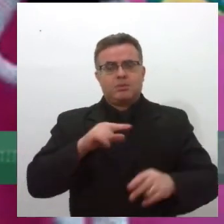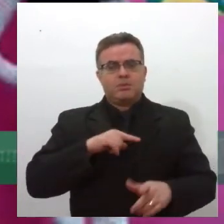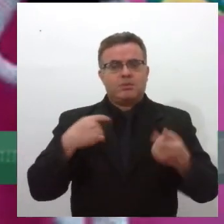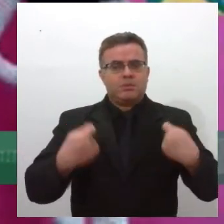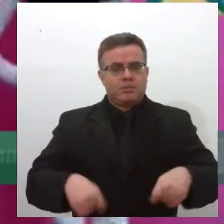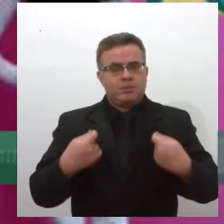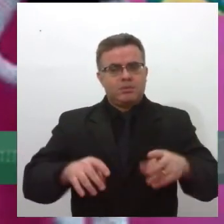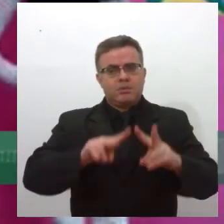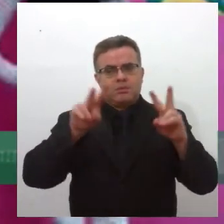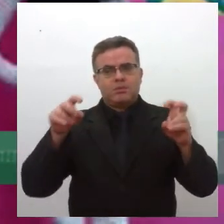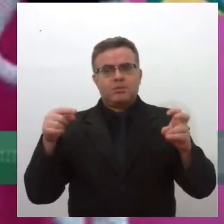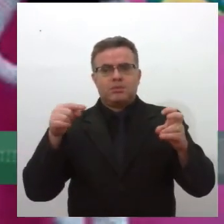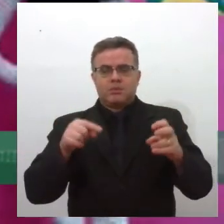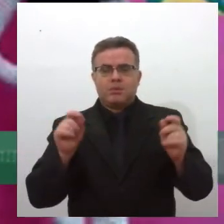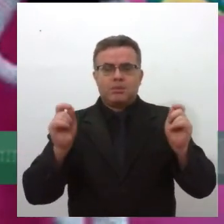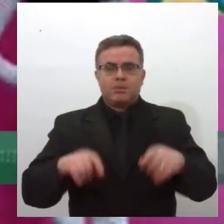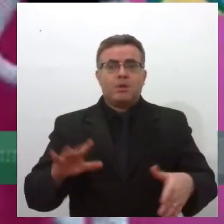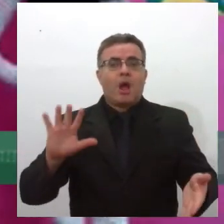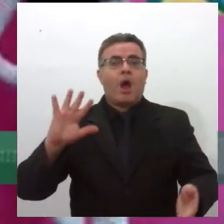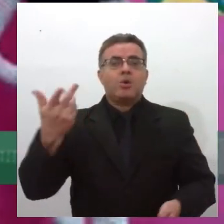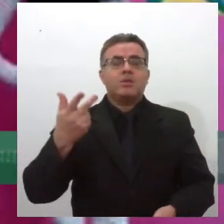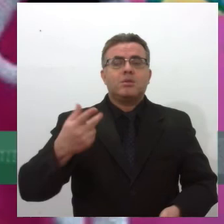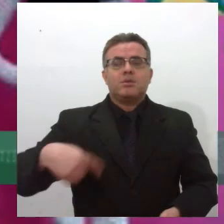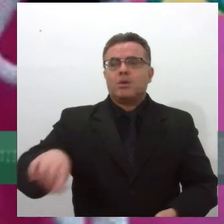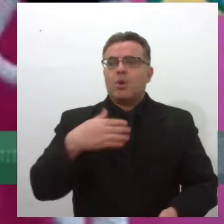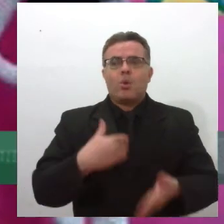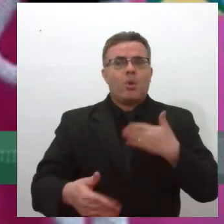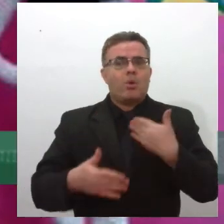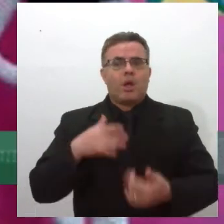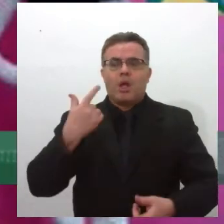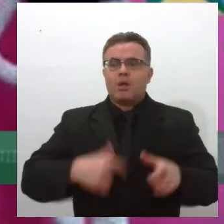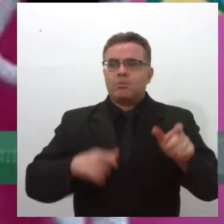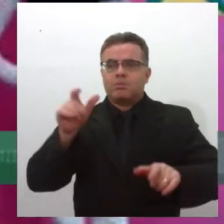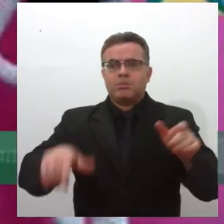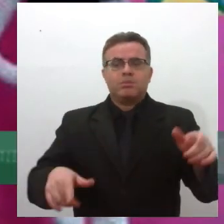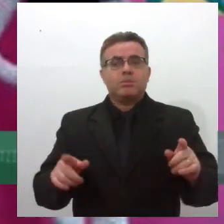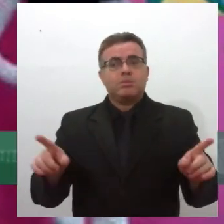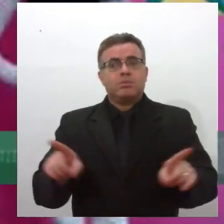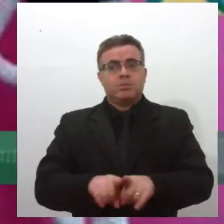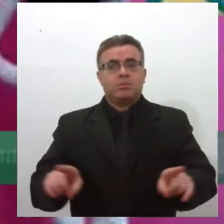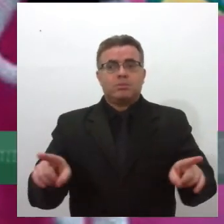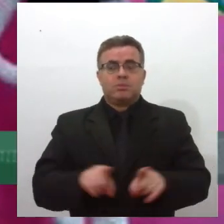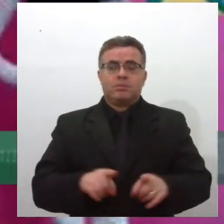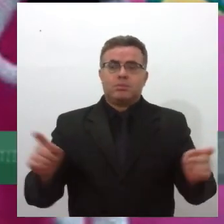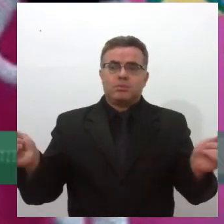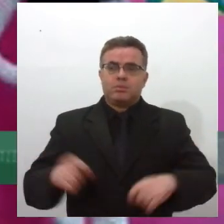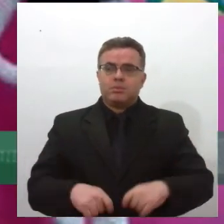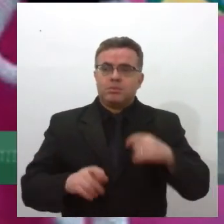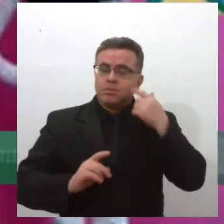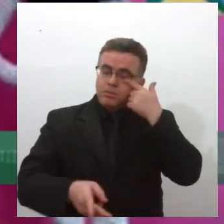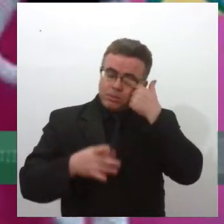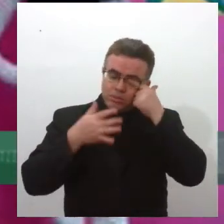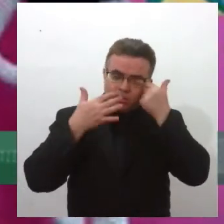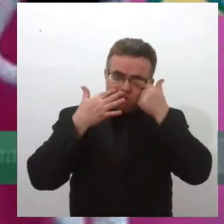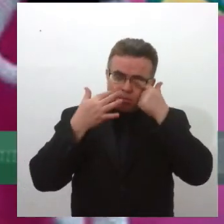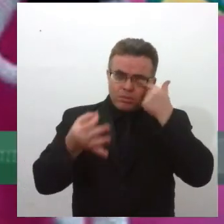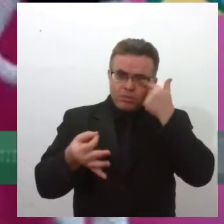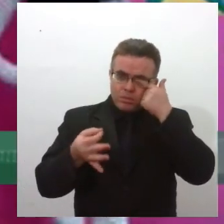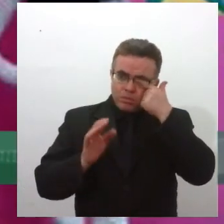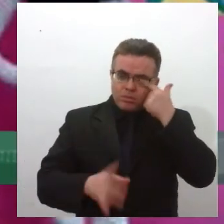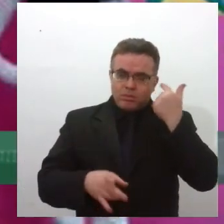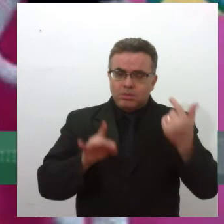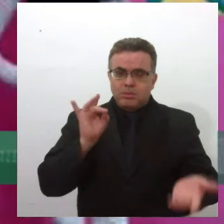esse tema que pode atingir qualquer um de nós, e também que a gente fique atentos à